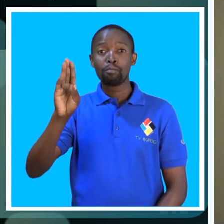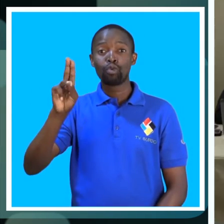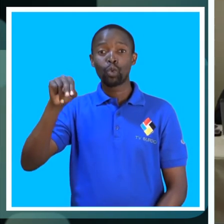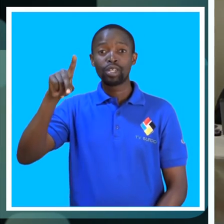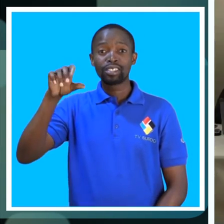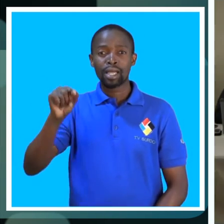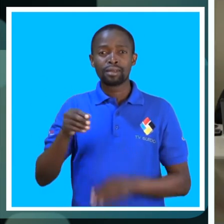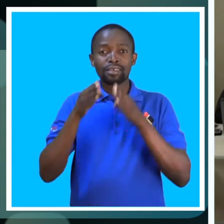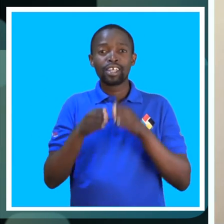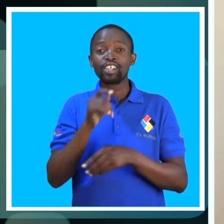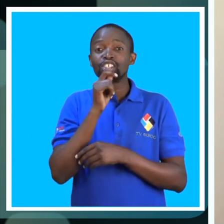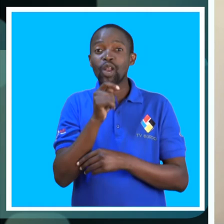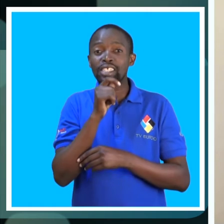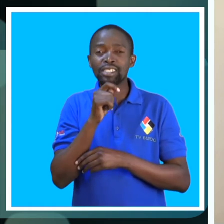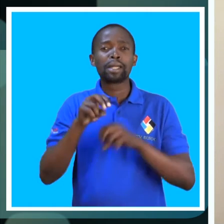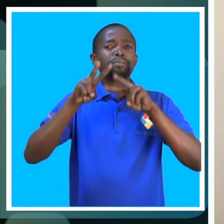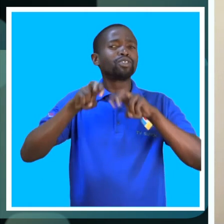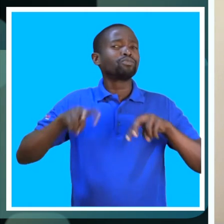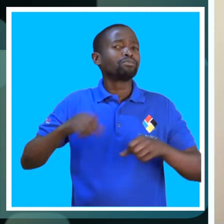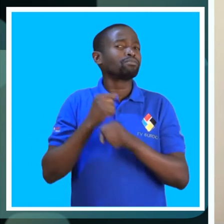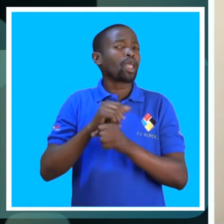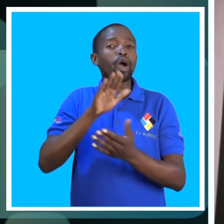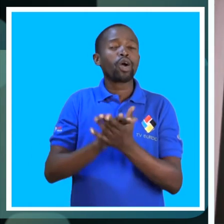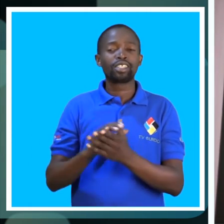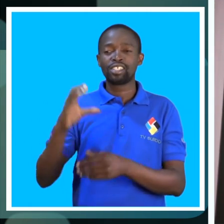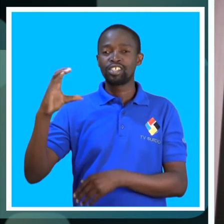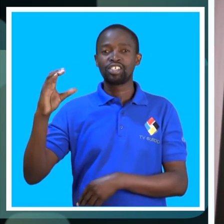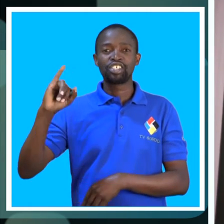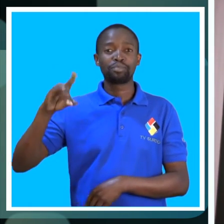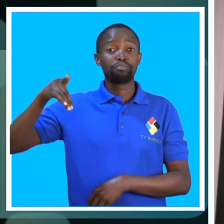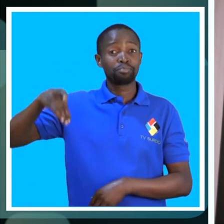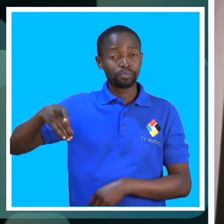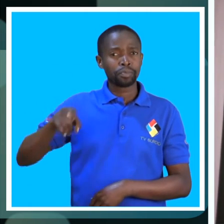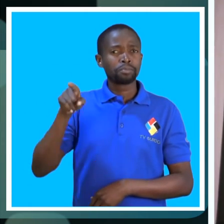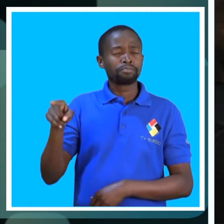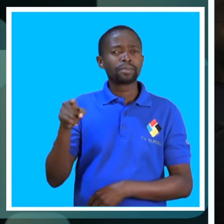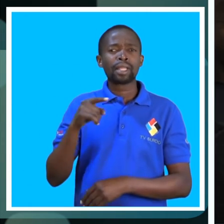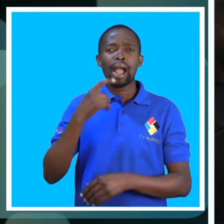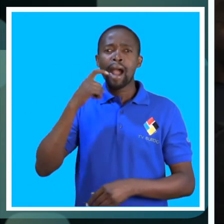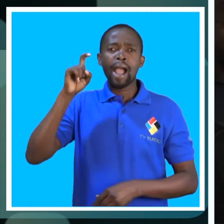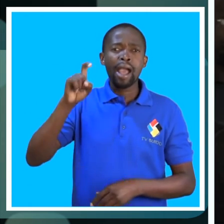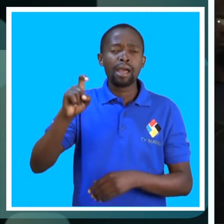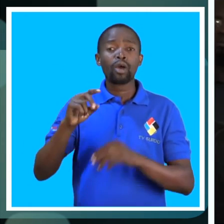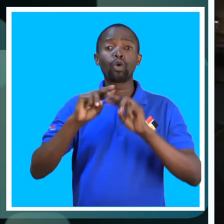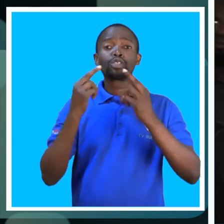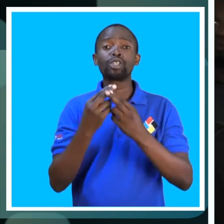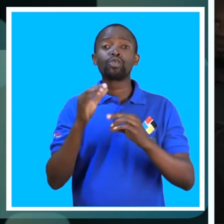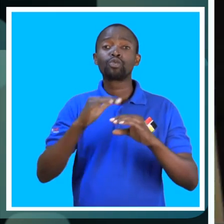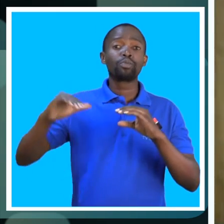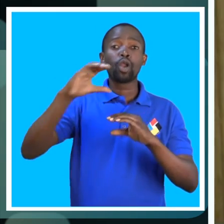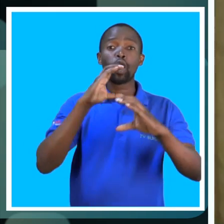Lázaro Mabunda chamou de subjetiva a recente análise do Conselho Superior de Comunicação Social sobre a mídia